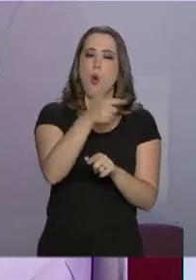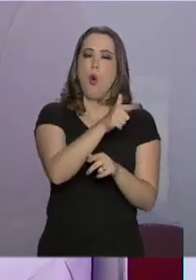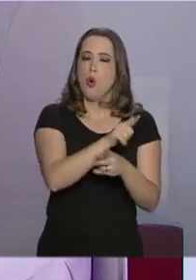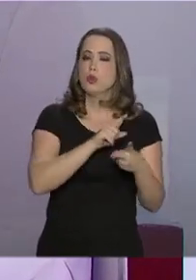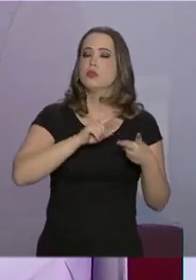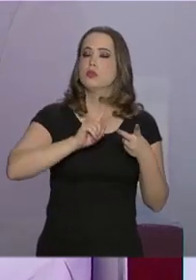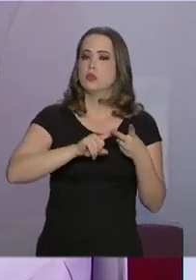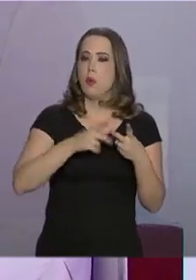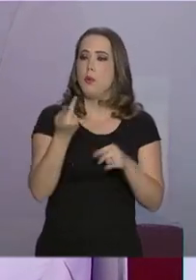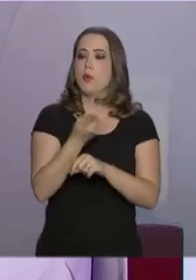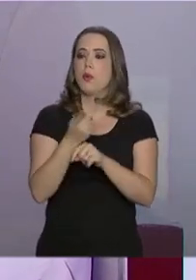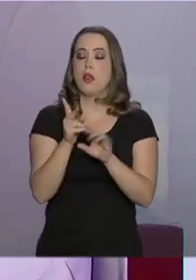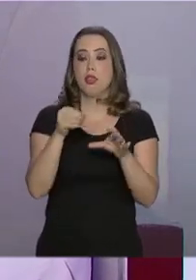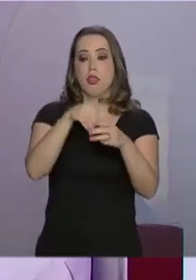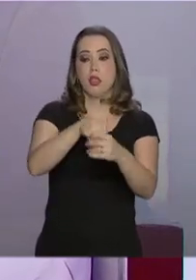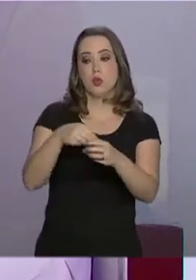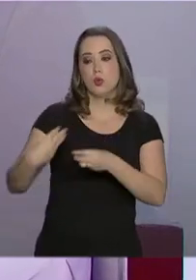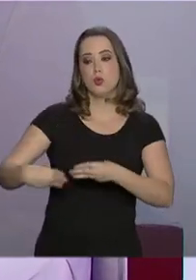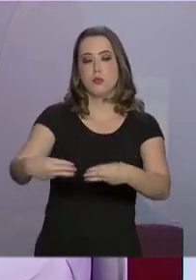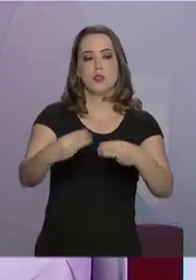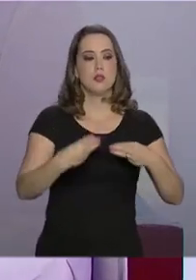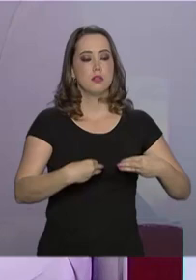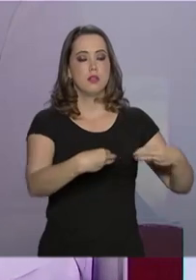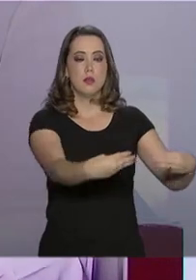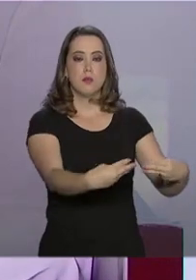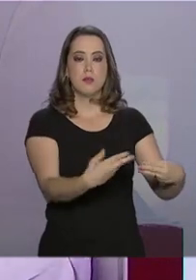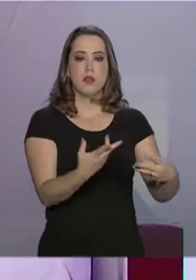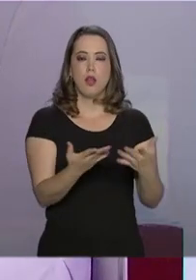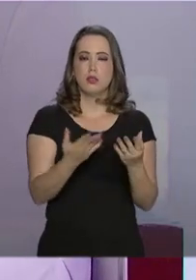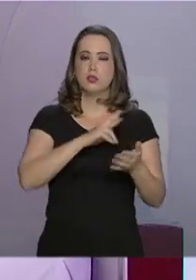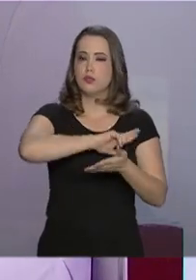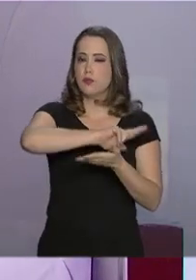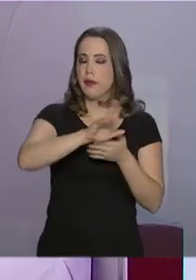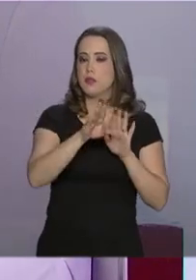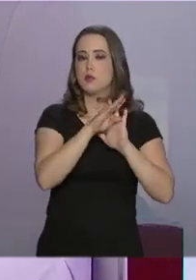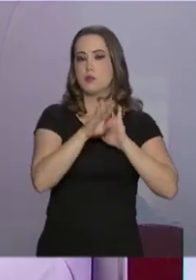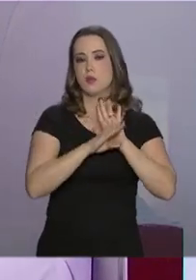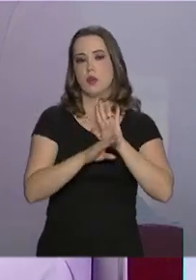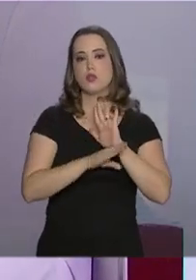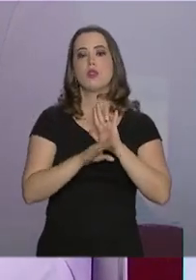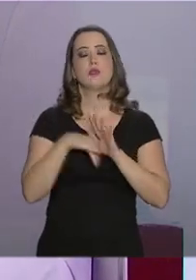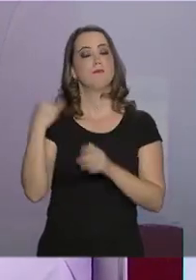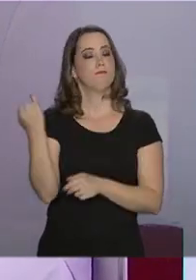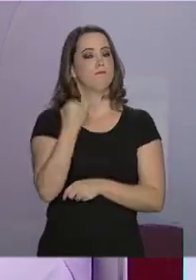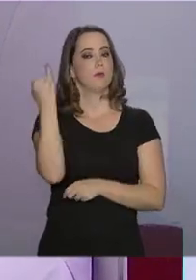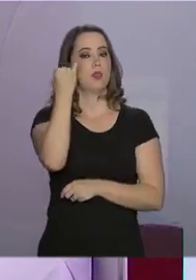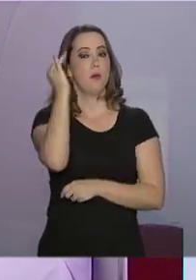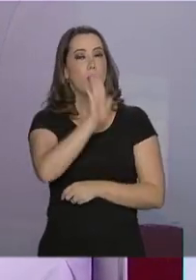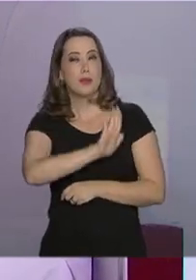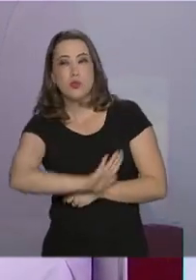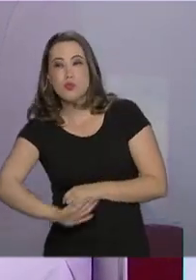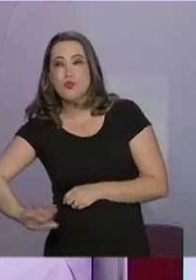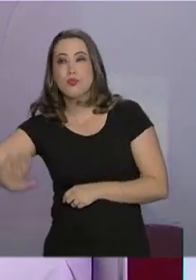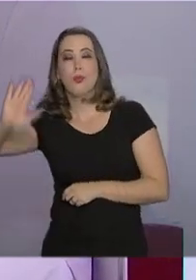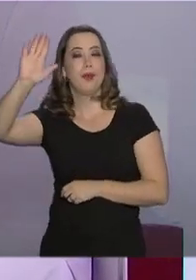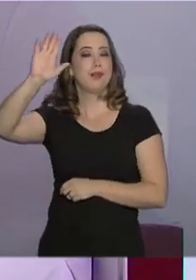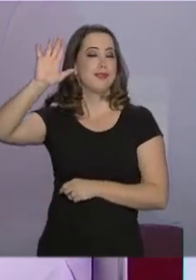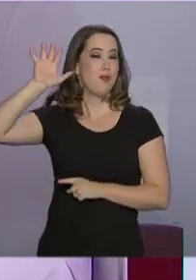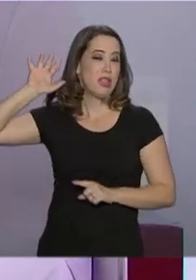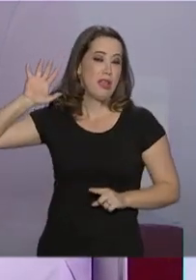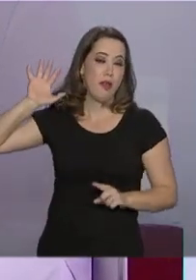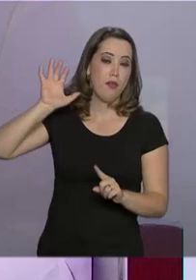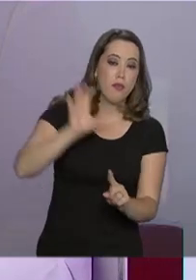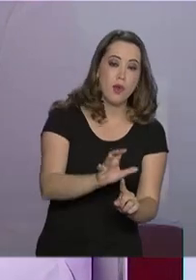buscar nos próprios ministérios, como eu falei. Há vários projetos de relevância nacional que impactam